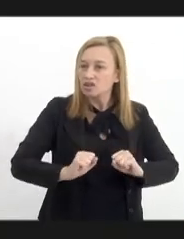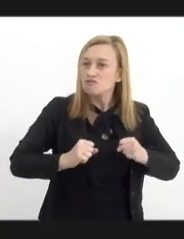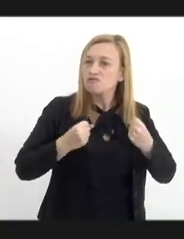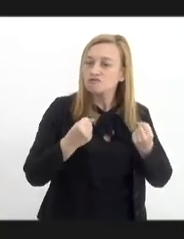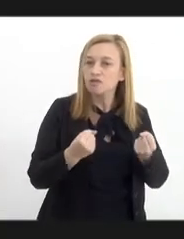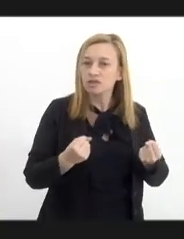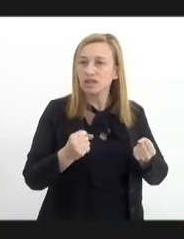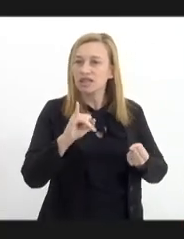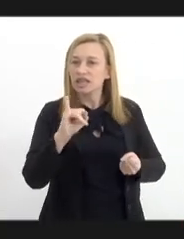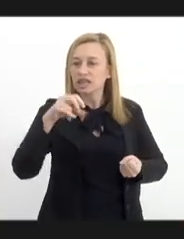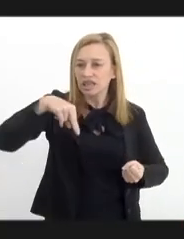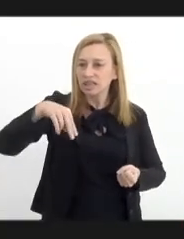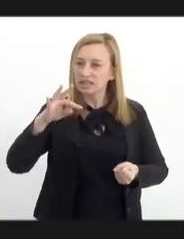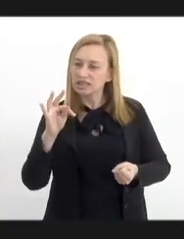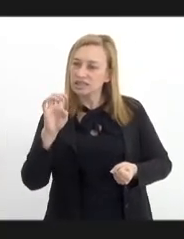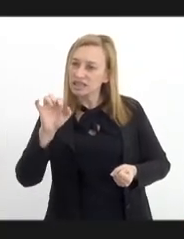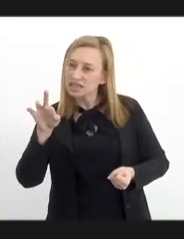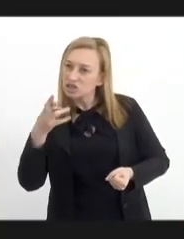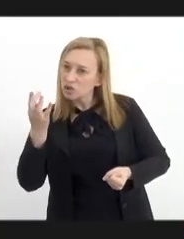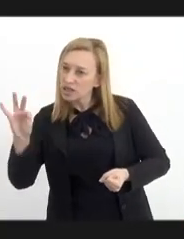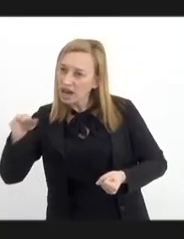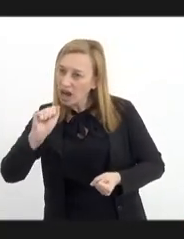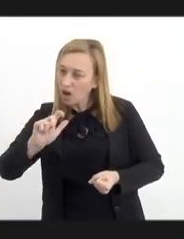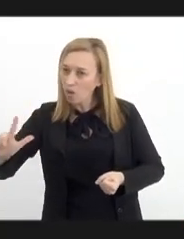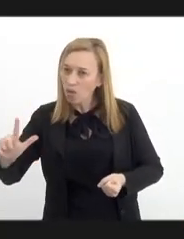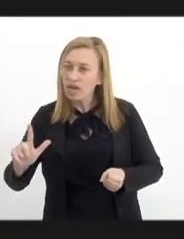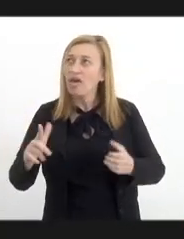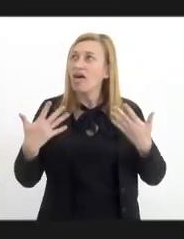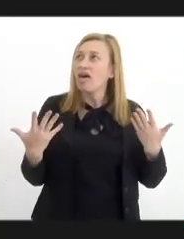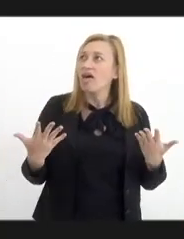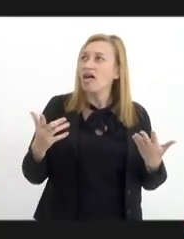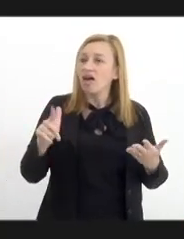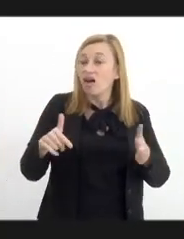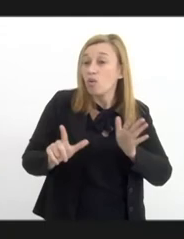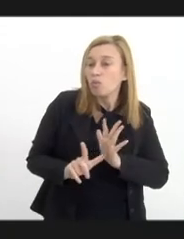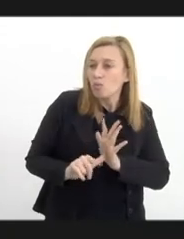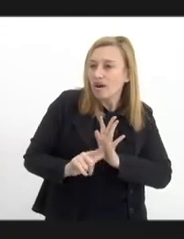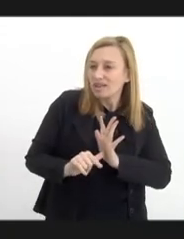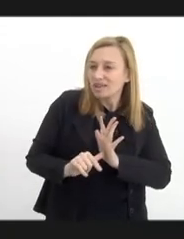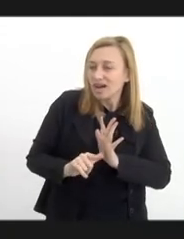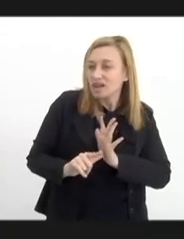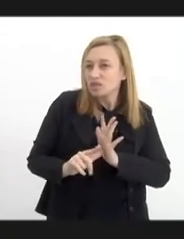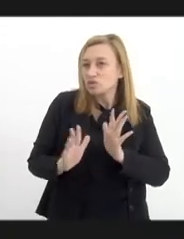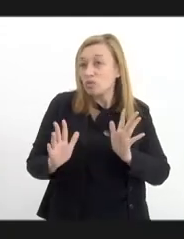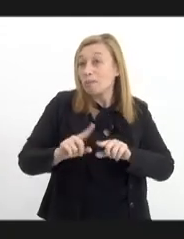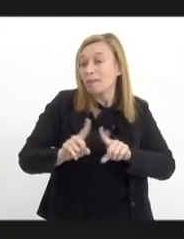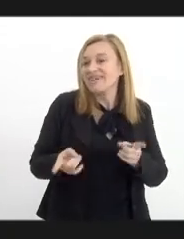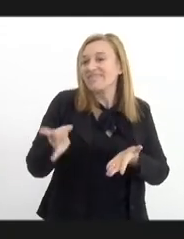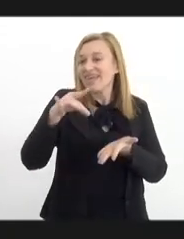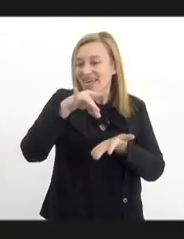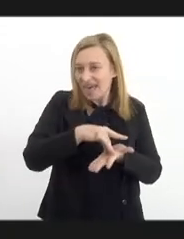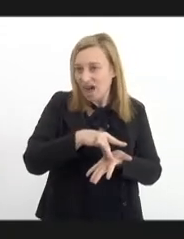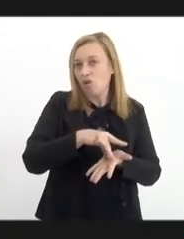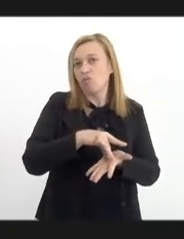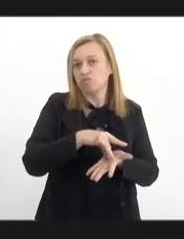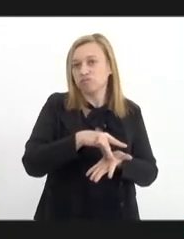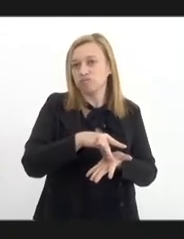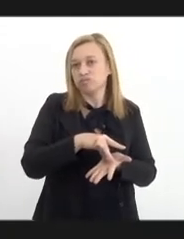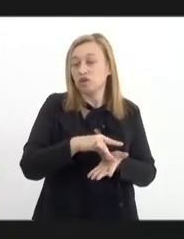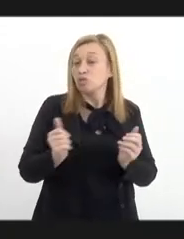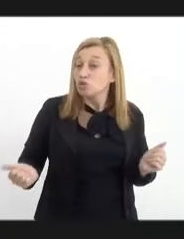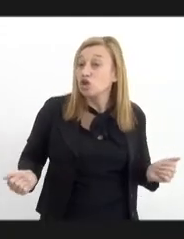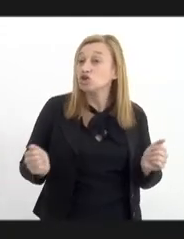intersetorial, é como se, é uma frase de dito popular, mas é real na ponta, que